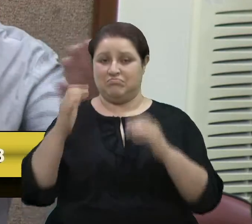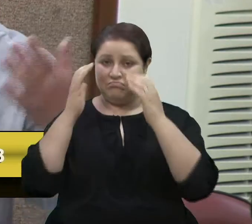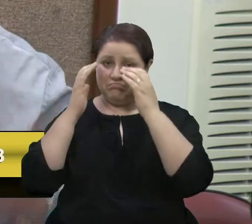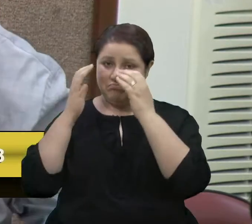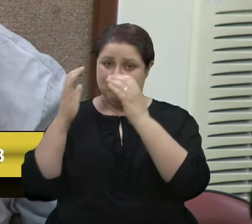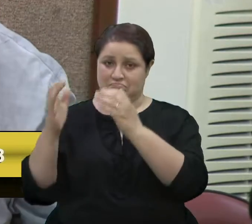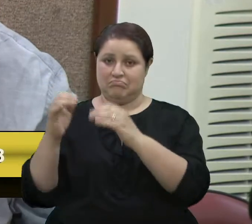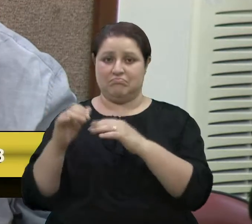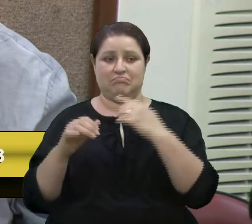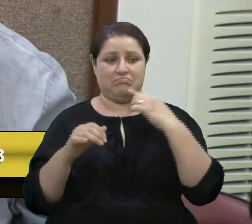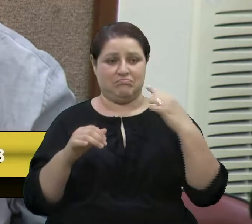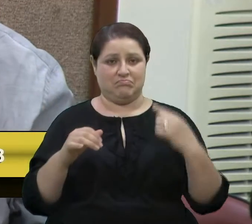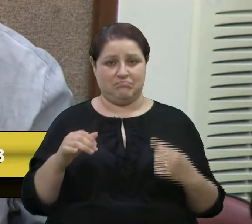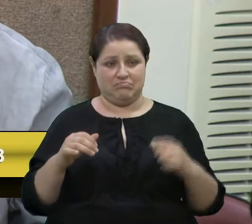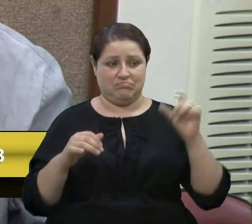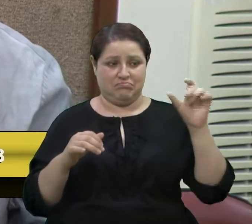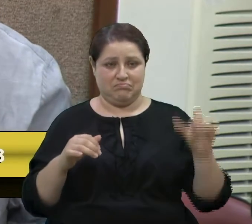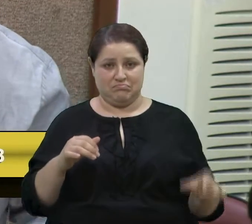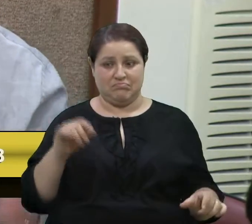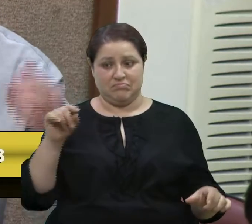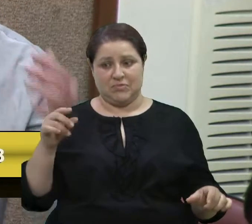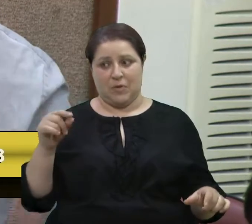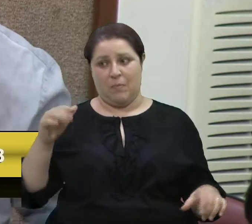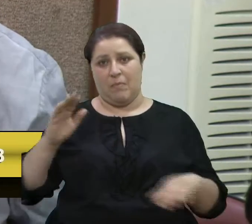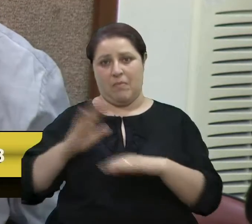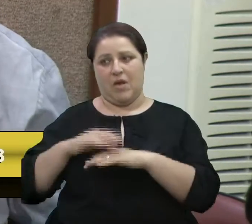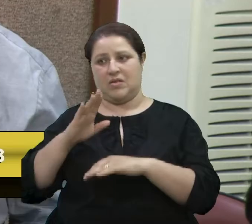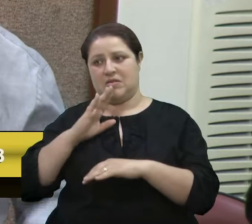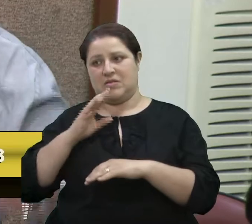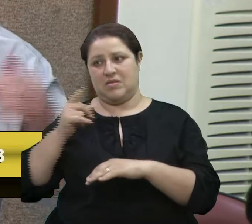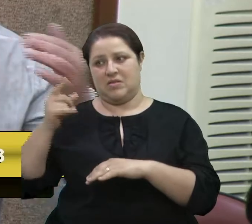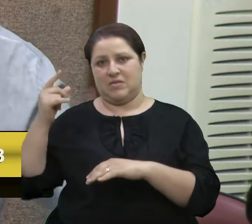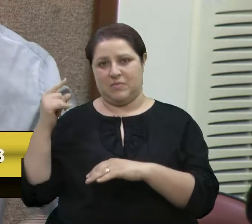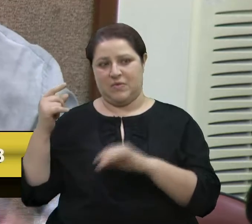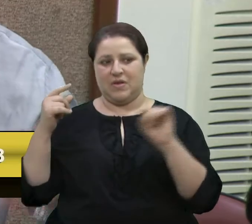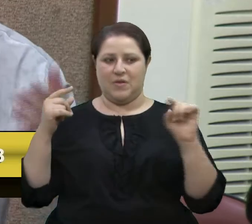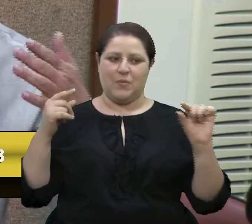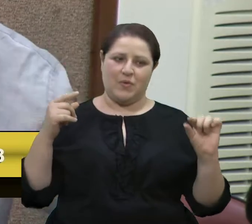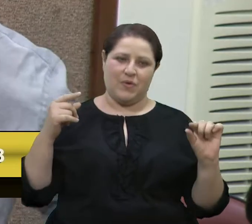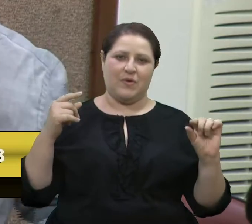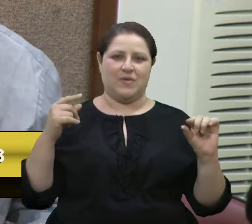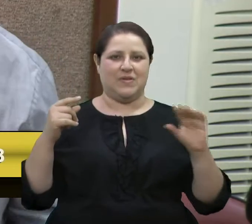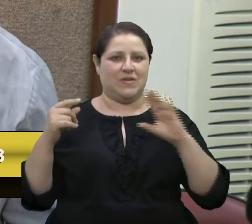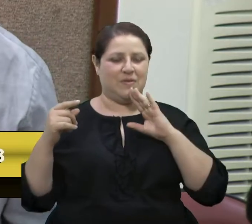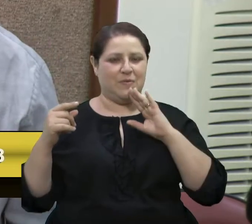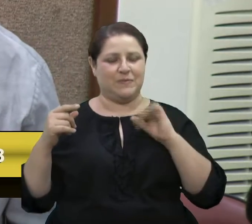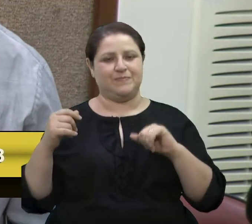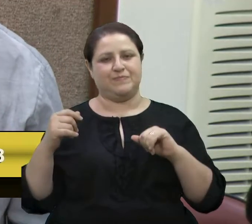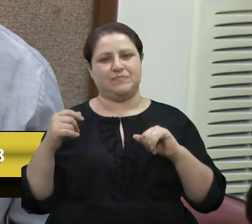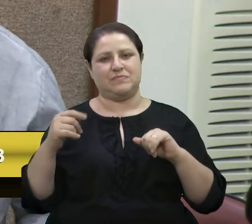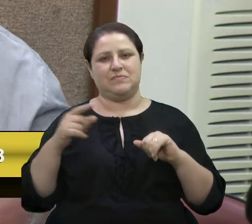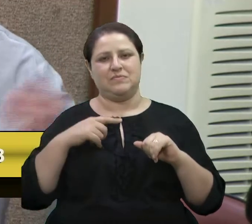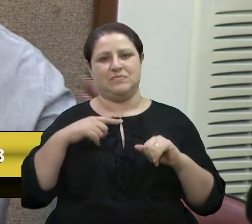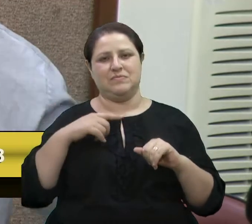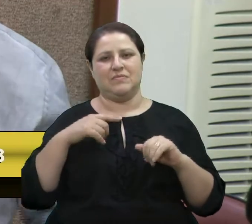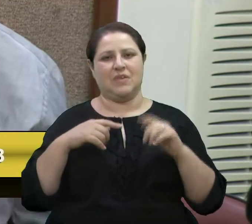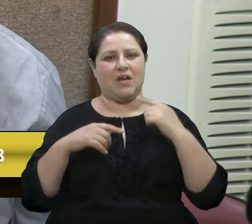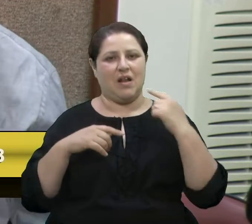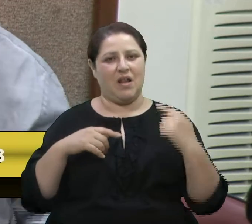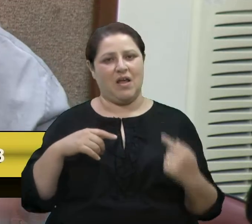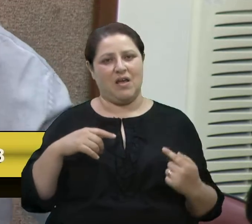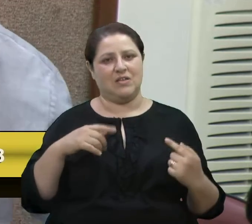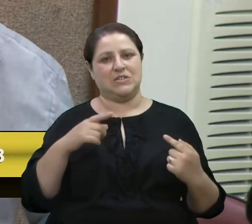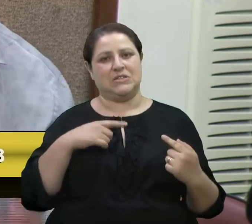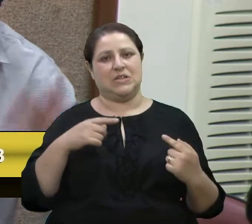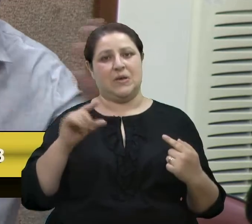vereadora Grades há menos tempo, né? A vereadora Grades, eu sei que foi procurada há menos tempo, né? Porque